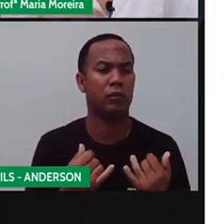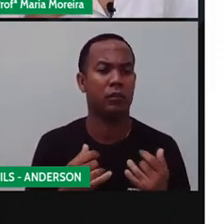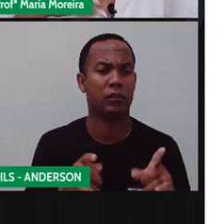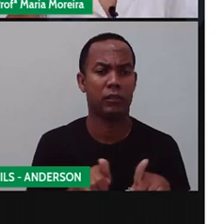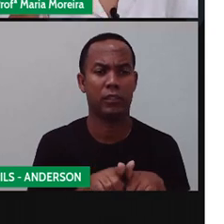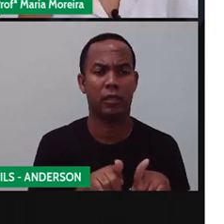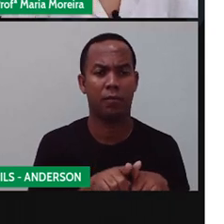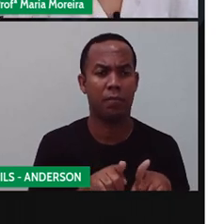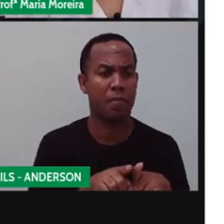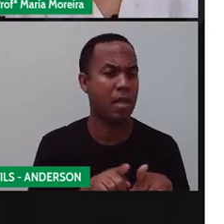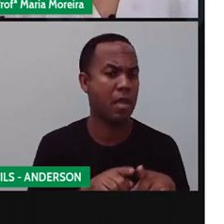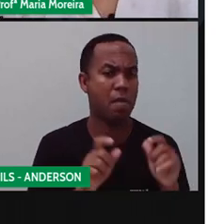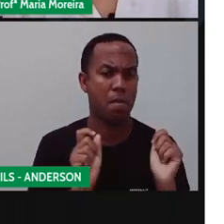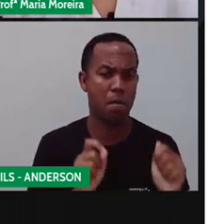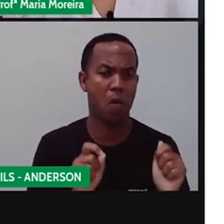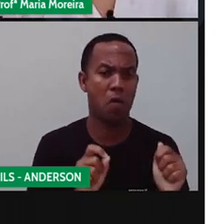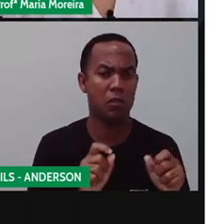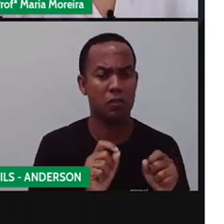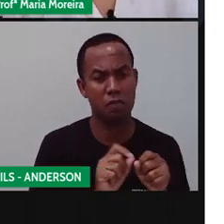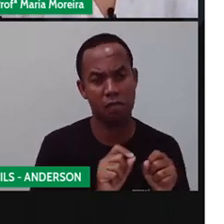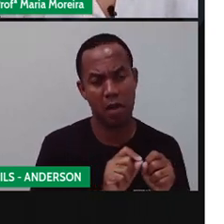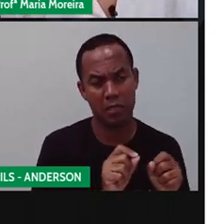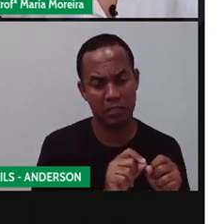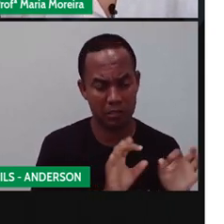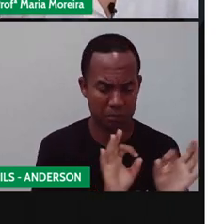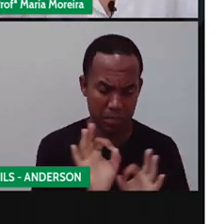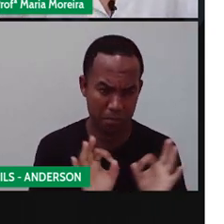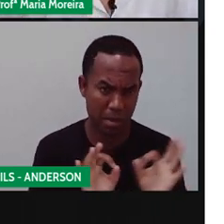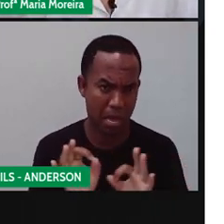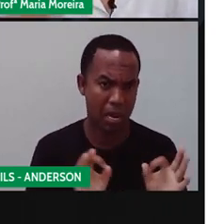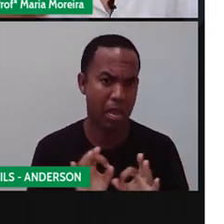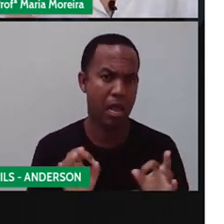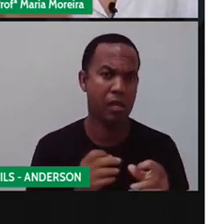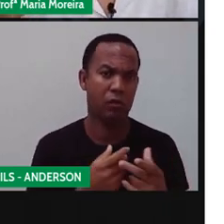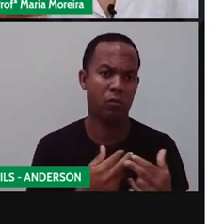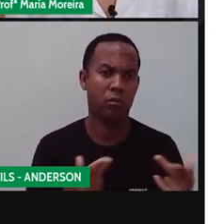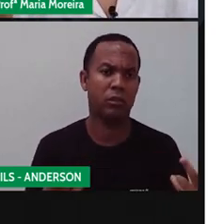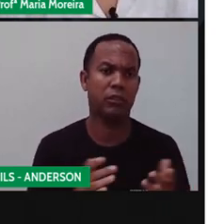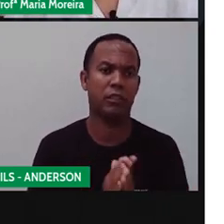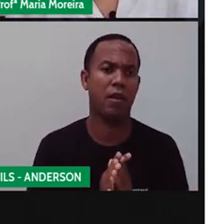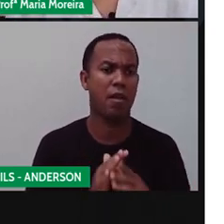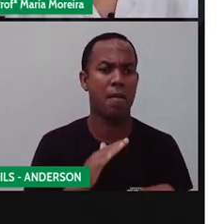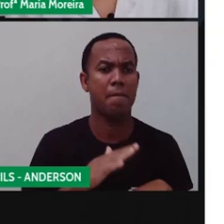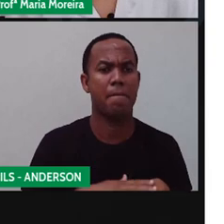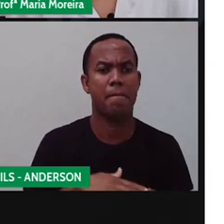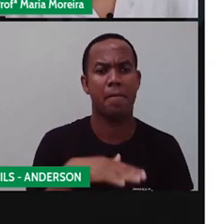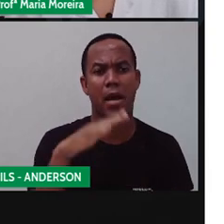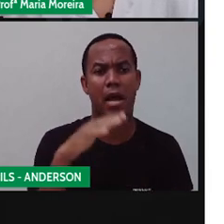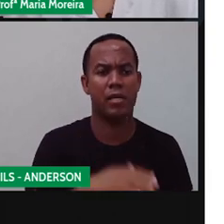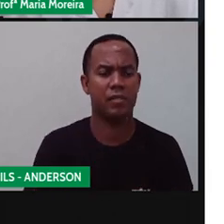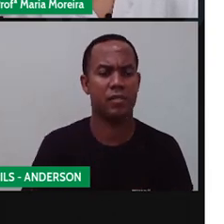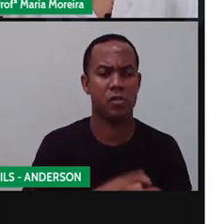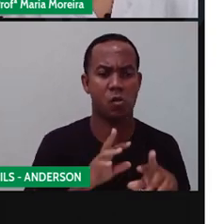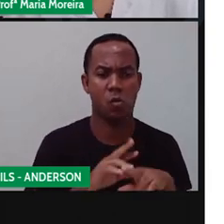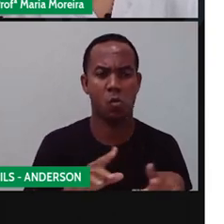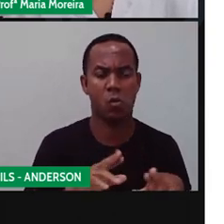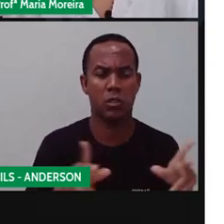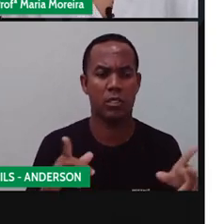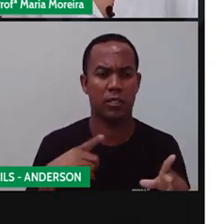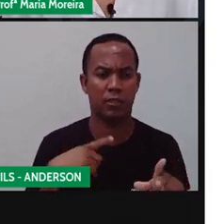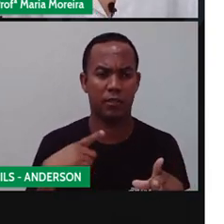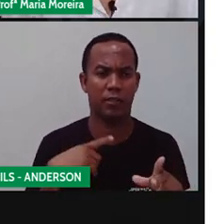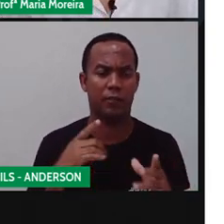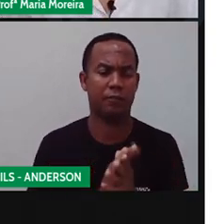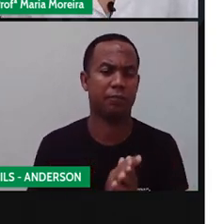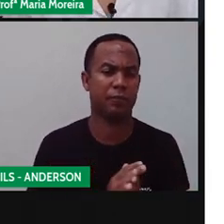a gente, até para fazer os brinquedos, na verdade, existem o que é? Muito mais possibilidades do que antigamente.